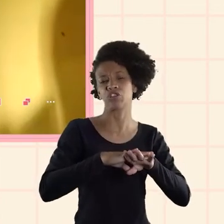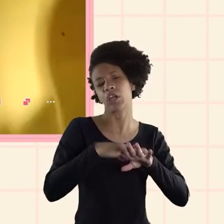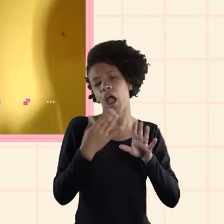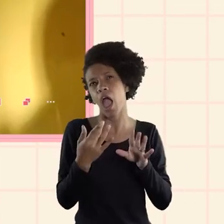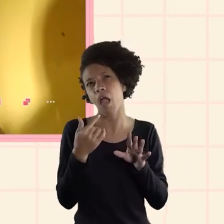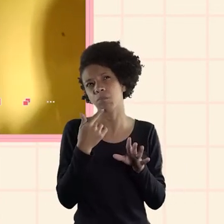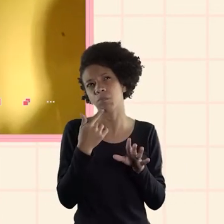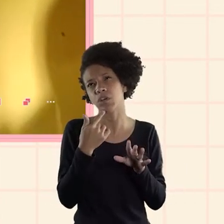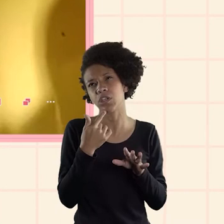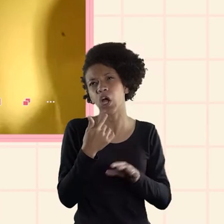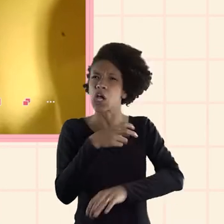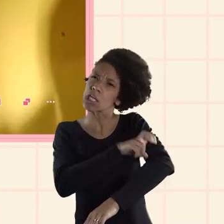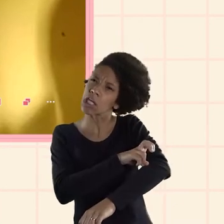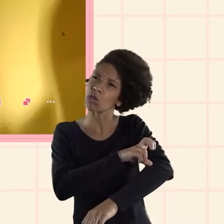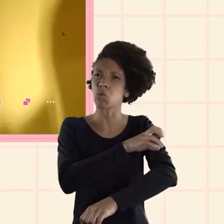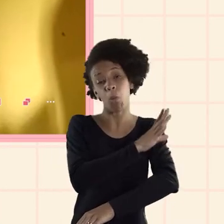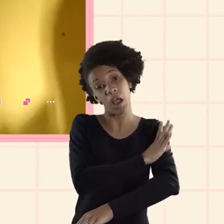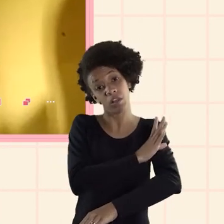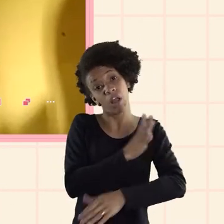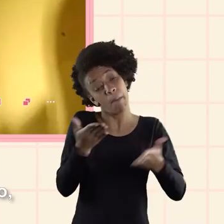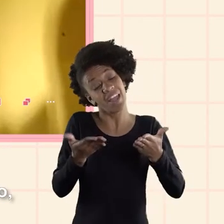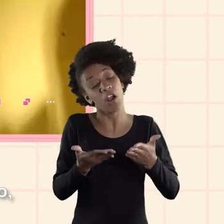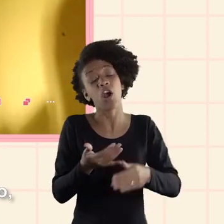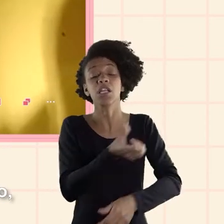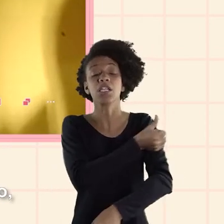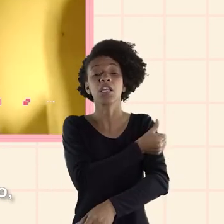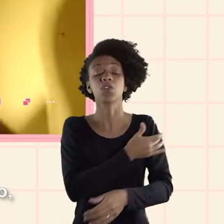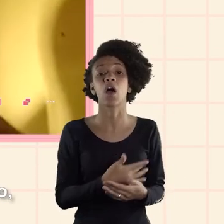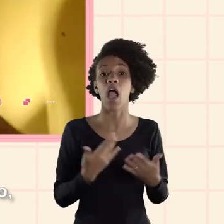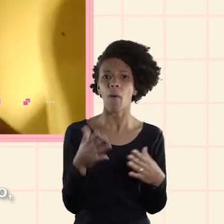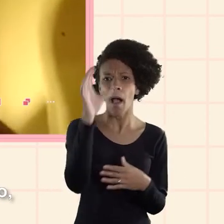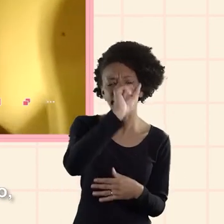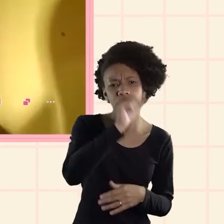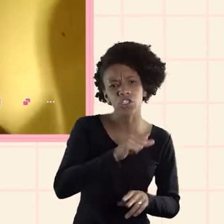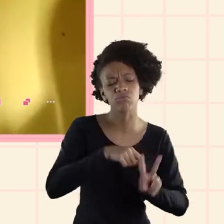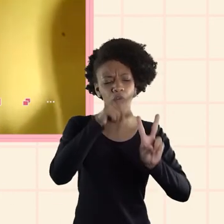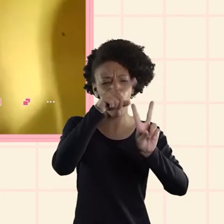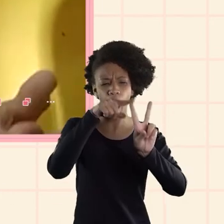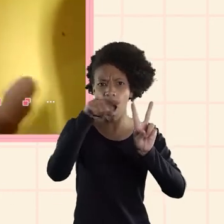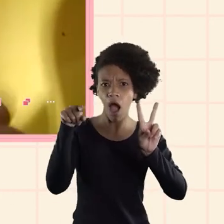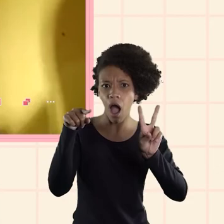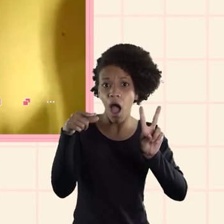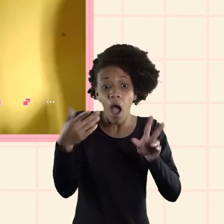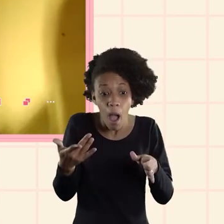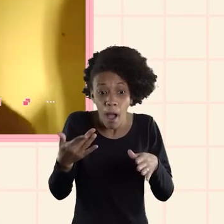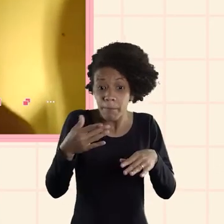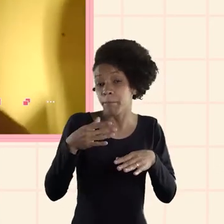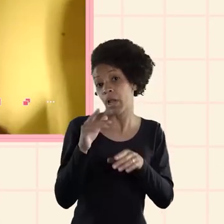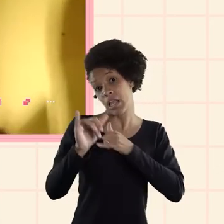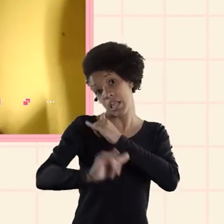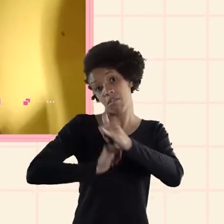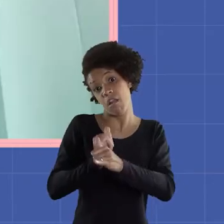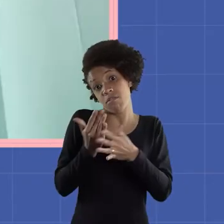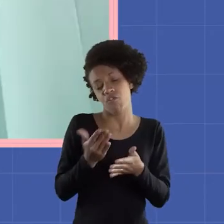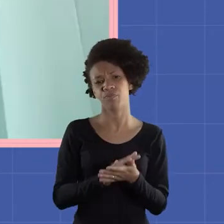matemáticas aprendi quando eu estava tipo no quinto ou no quarto ano que agora eu estou no sexto eu já estava aprendendo o resto só por causa da